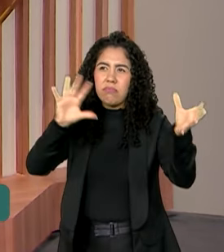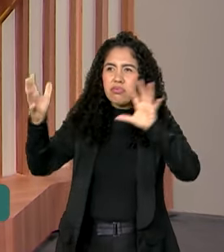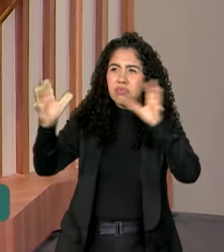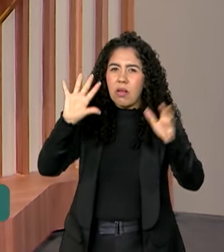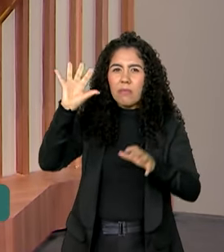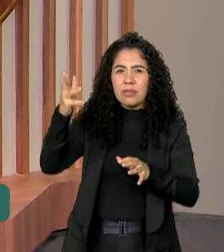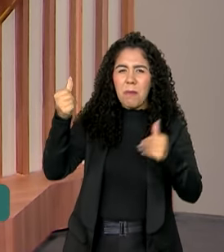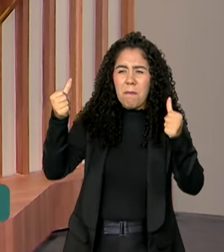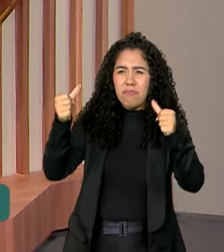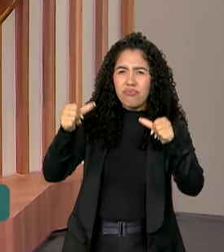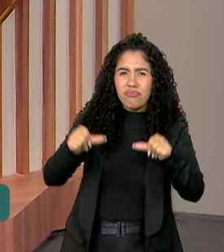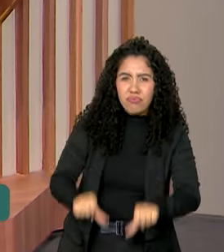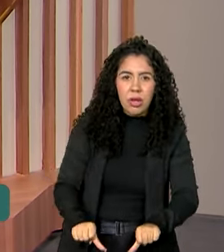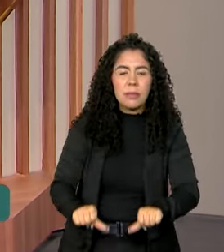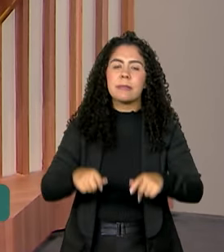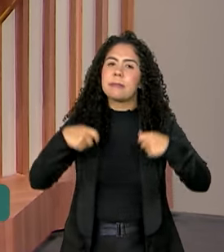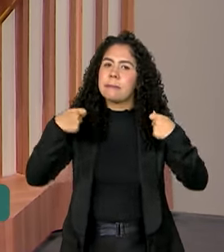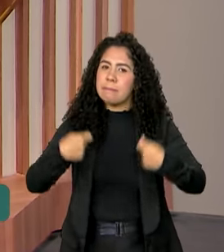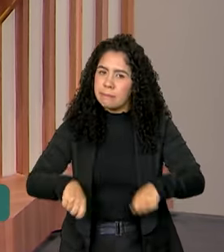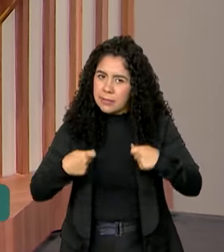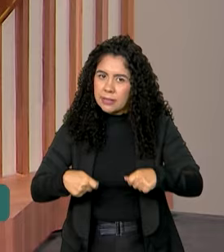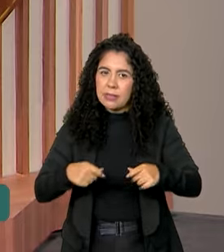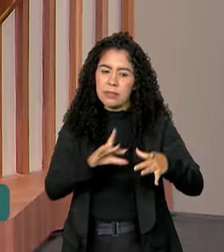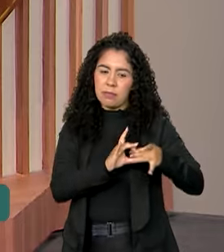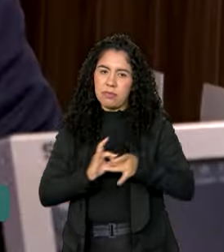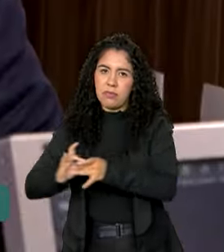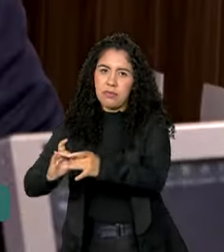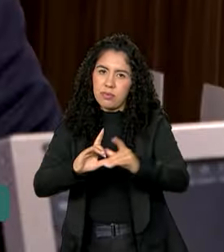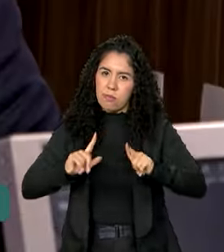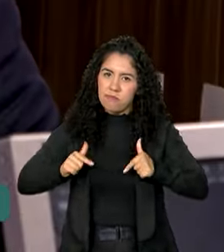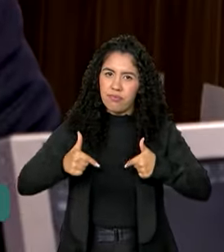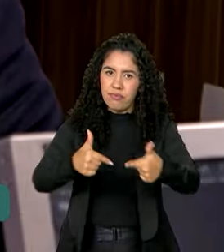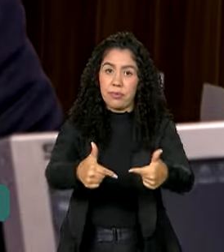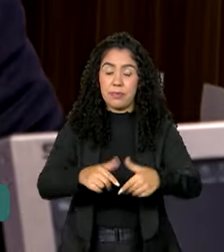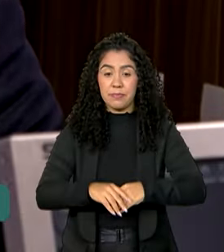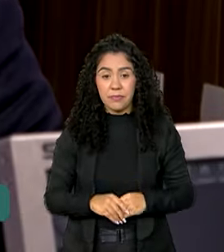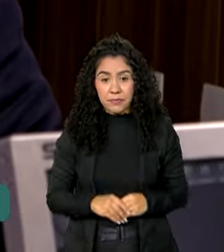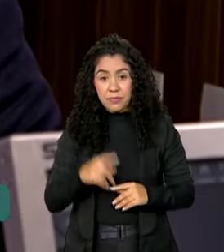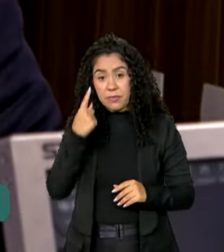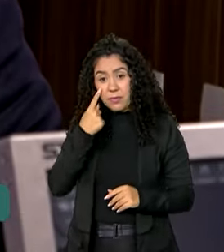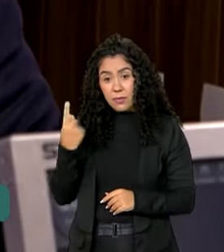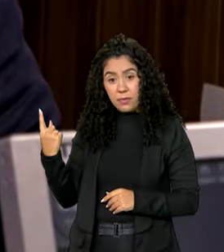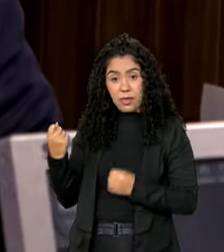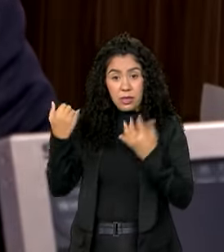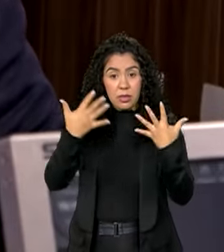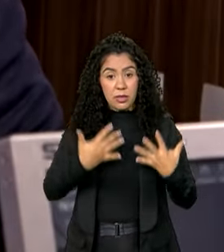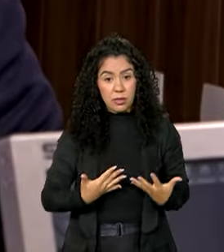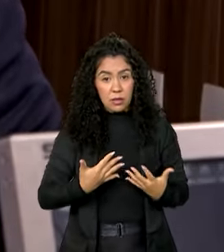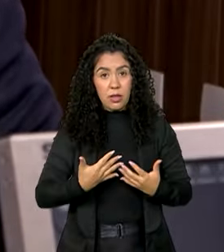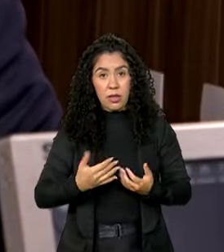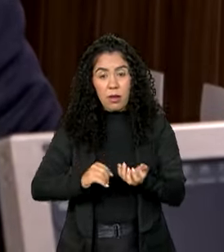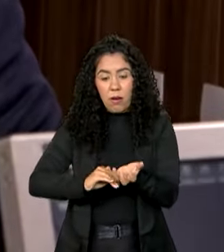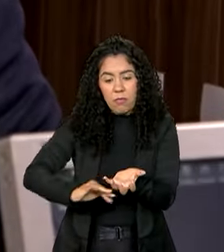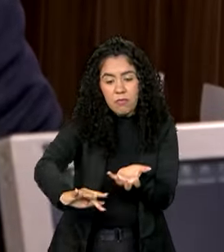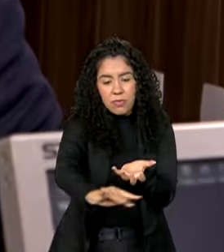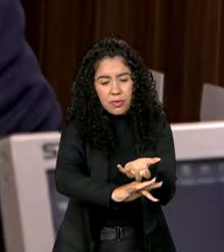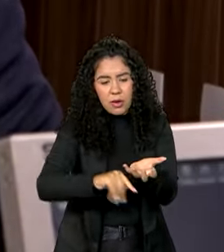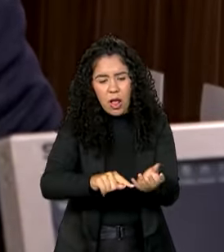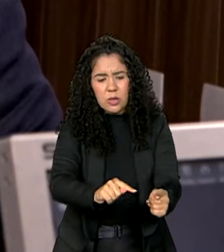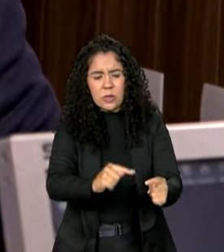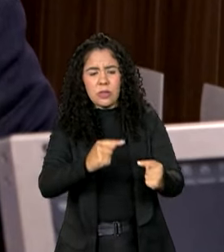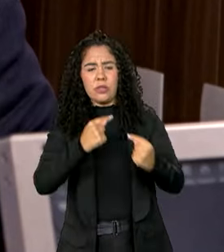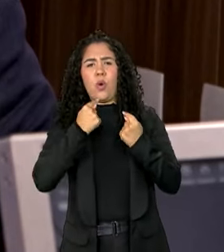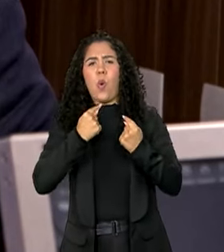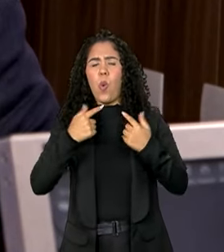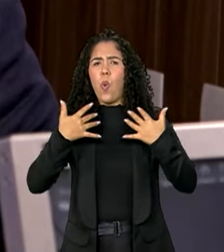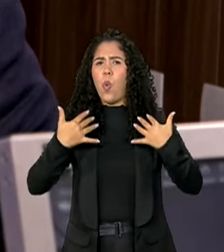situação e exige uma ação coordenada de todos. O Pantanal é desafiador. Para vocês terem uma ideia,